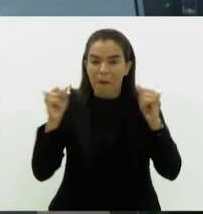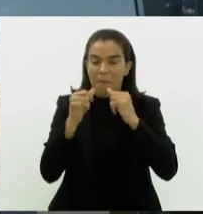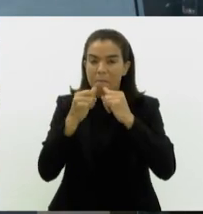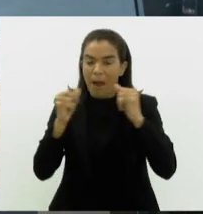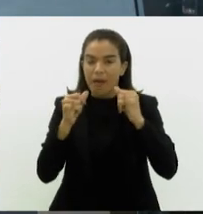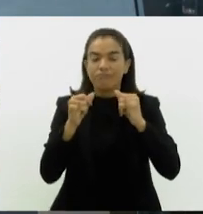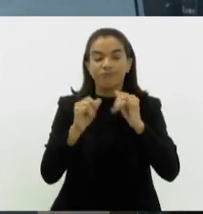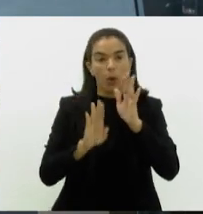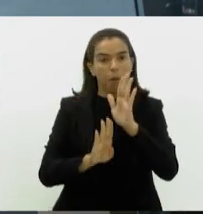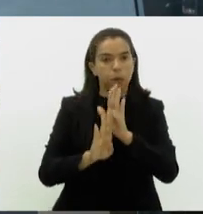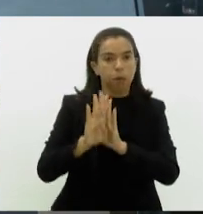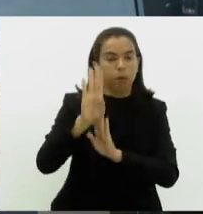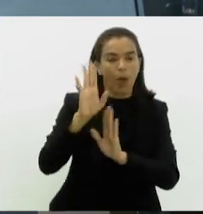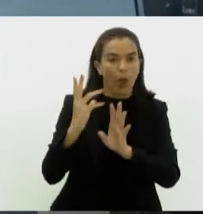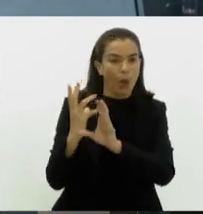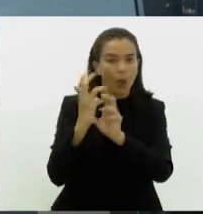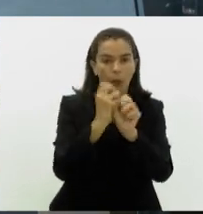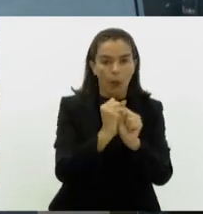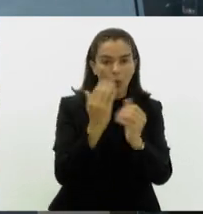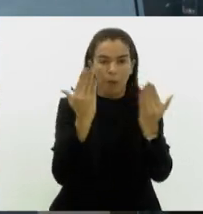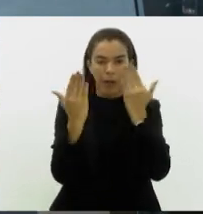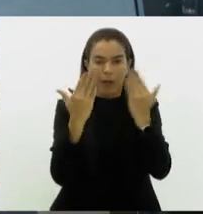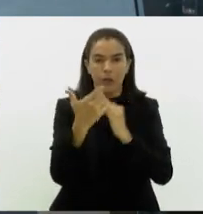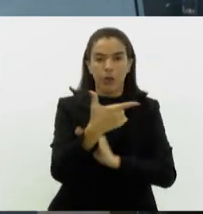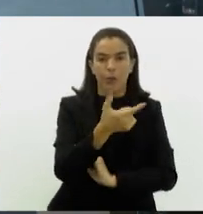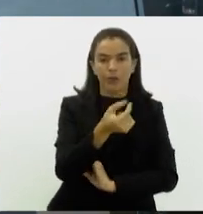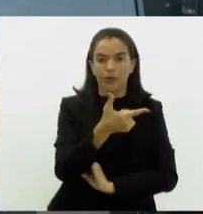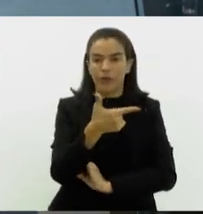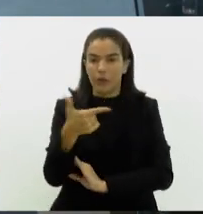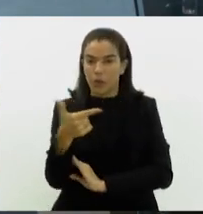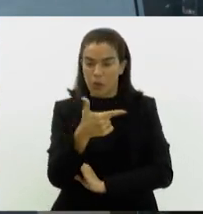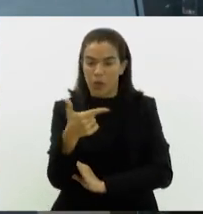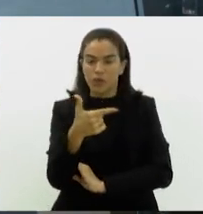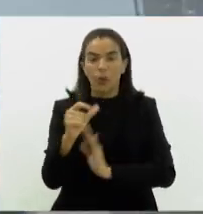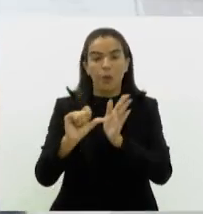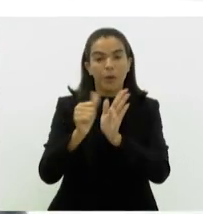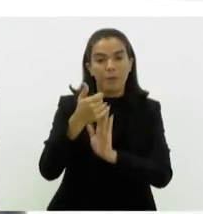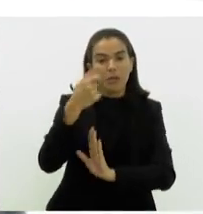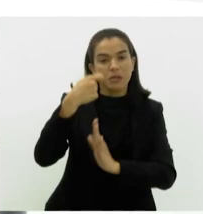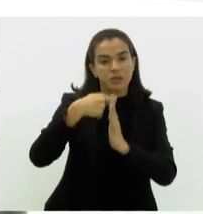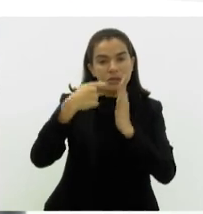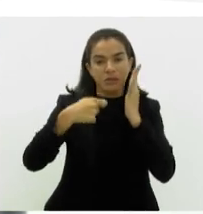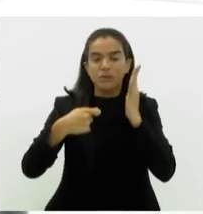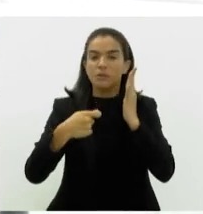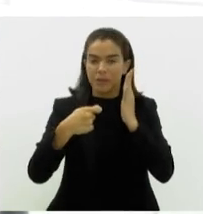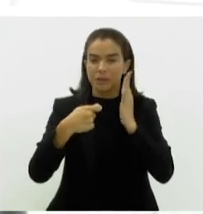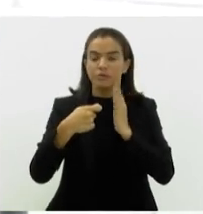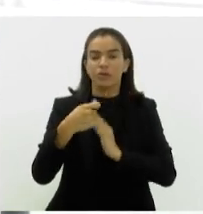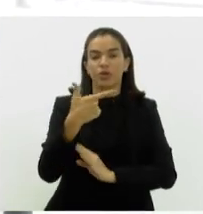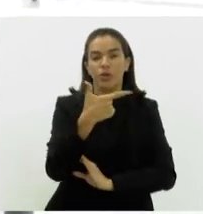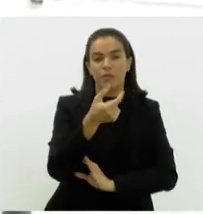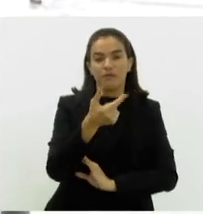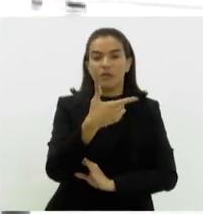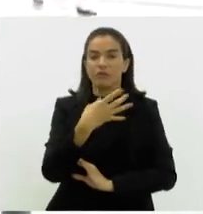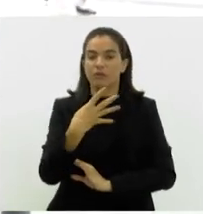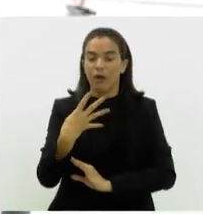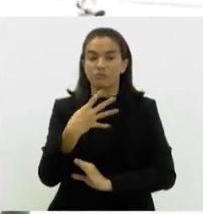esse número aumentou se comparado ao período de 2022 com o primeiro semestre de 2023. O número de casos saiu de